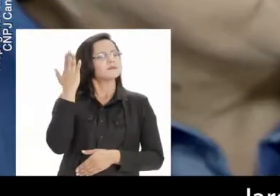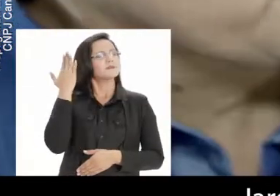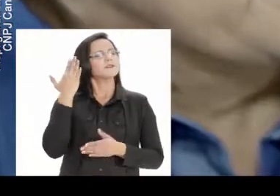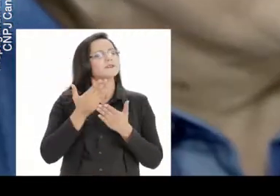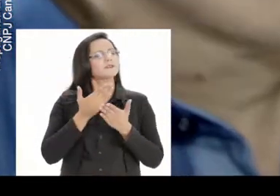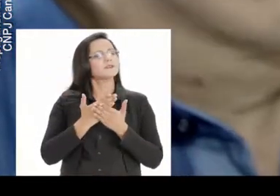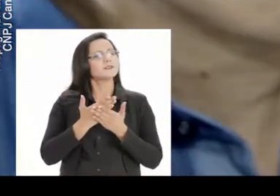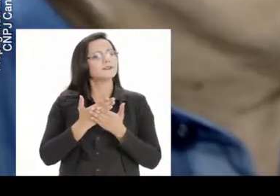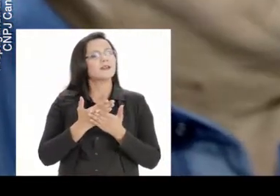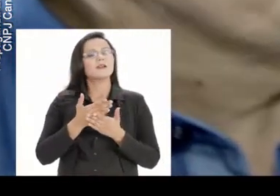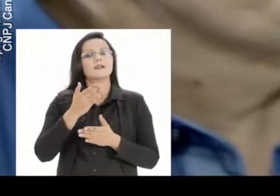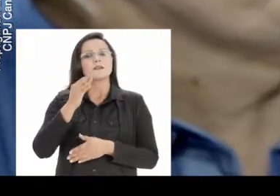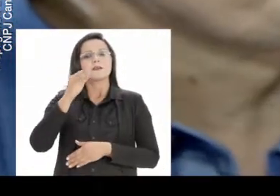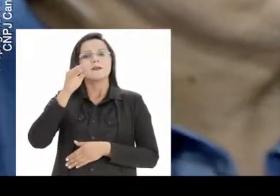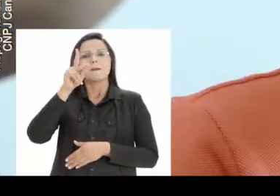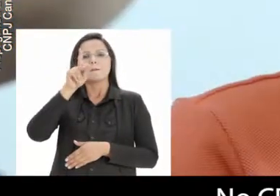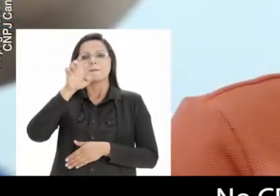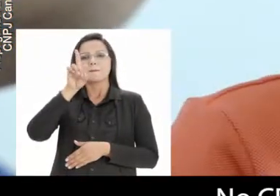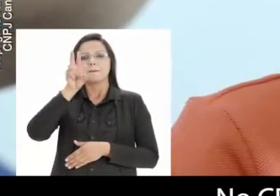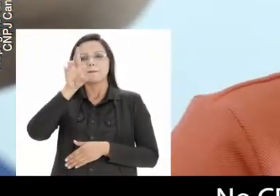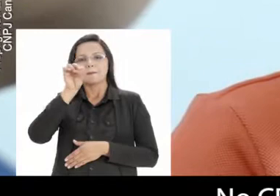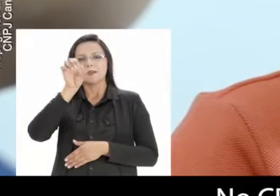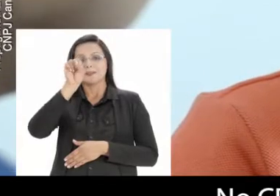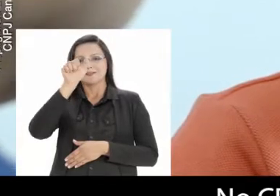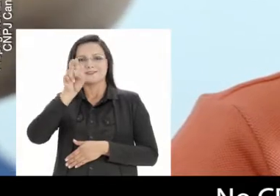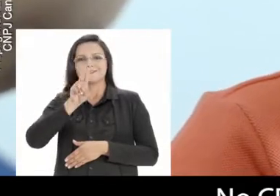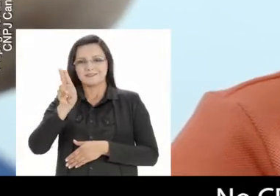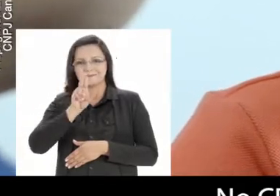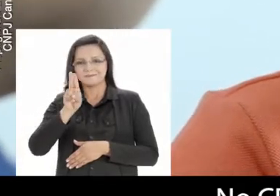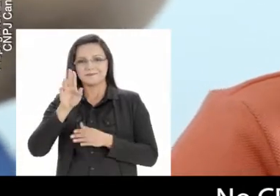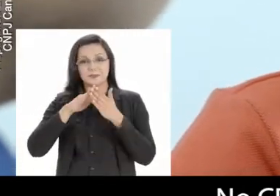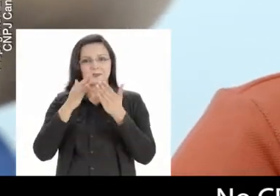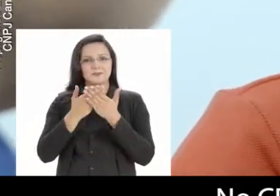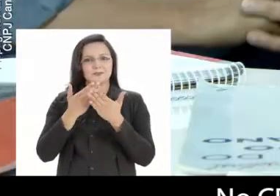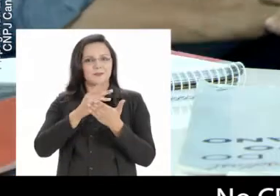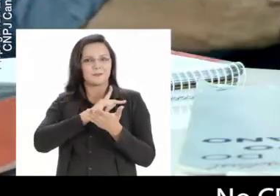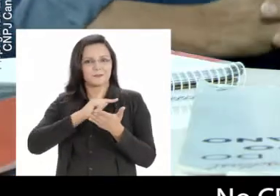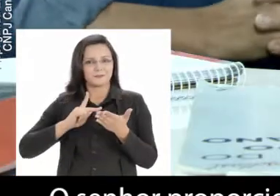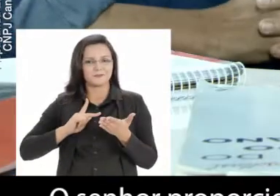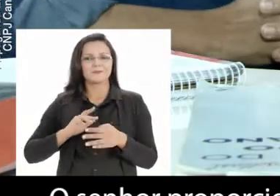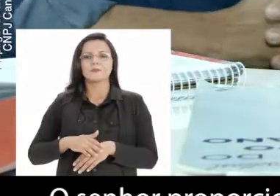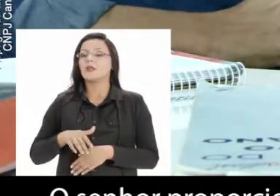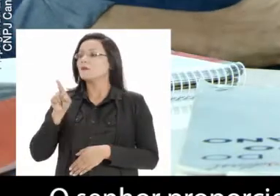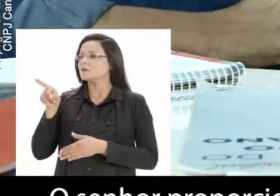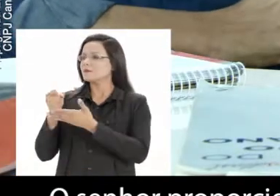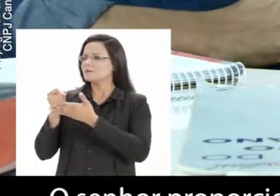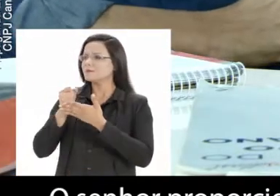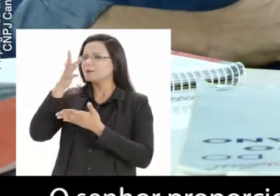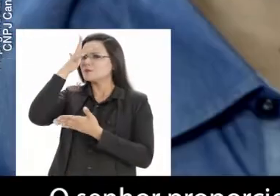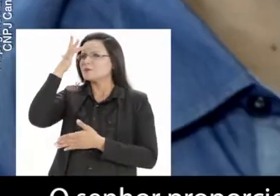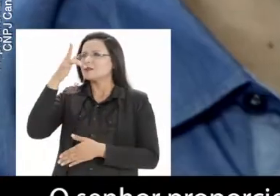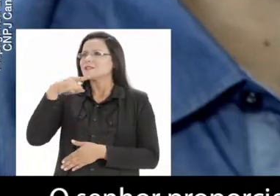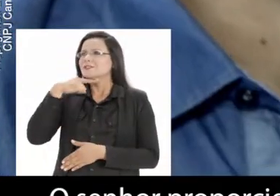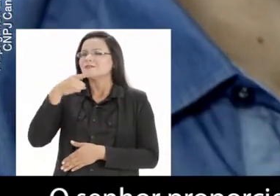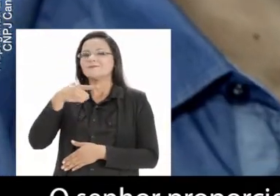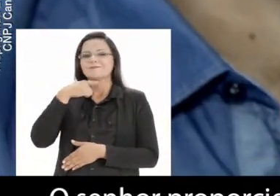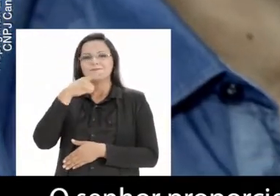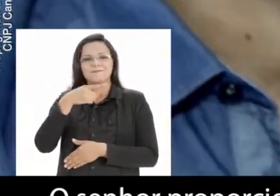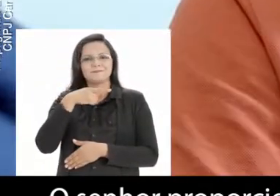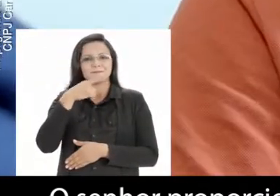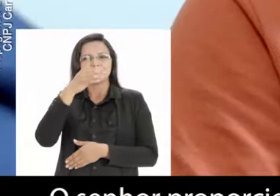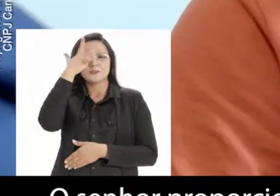oeiros. E aí estudava em qual escola? No Centro de Pedro Sá, desembargador Centro de Pedro Sá. O senhor proporcionou uma coisa antes que muitas pessoas